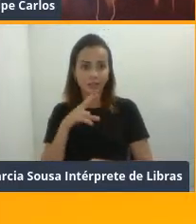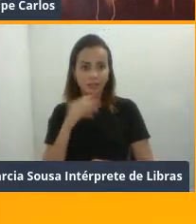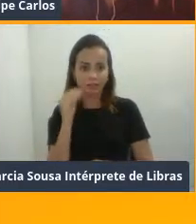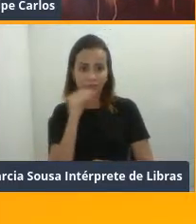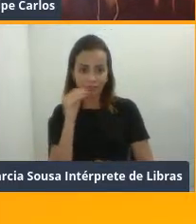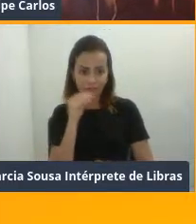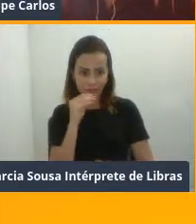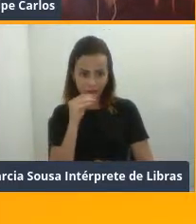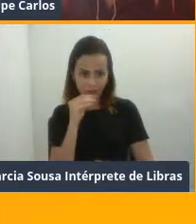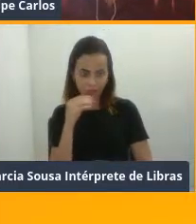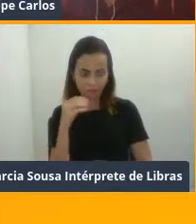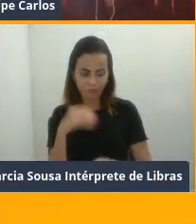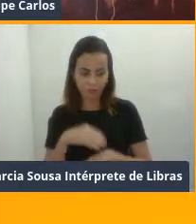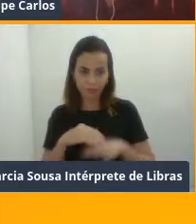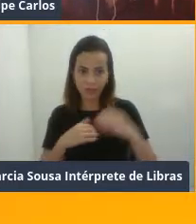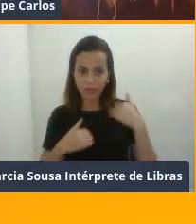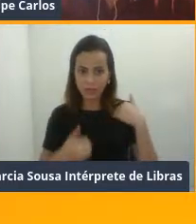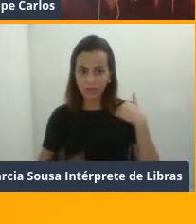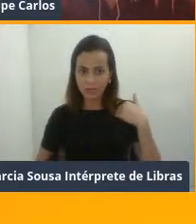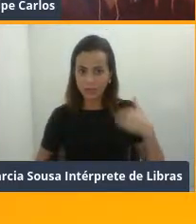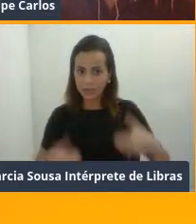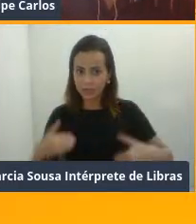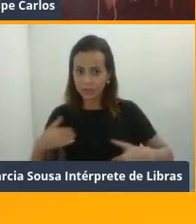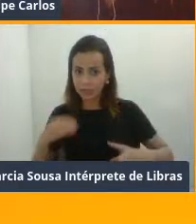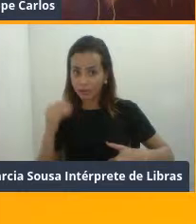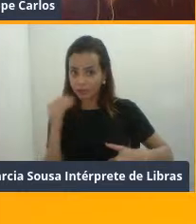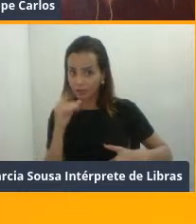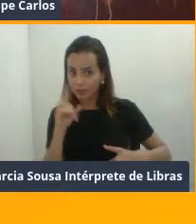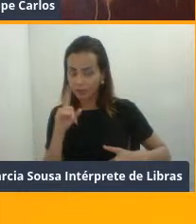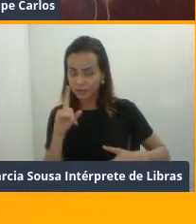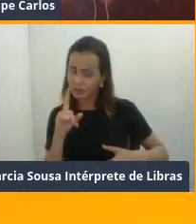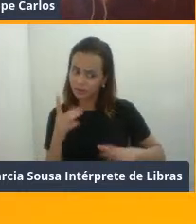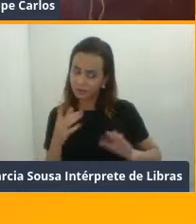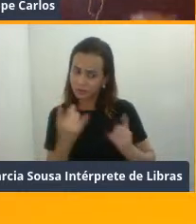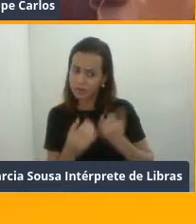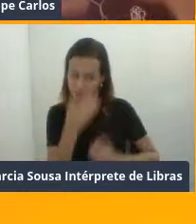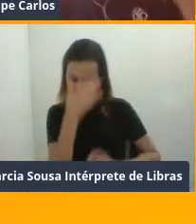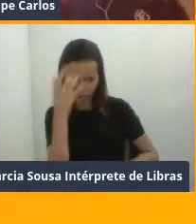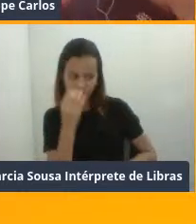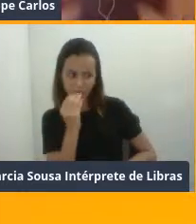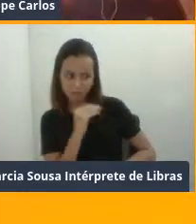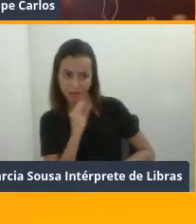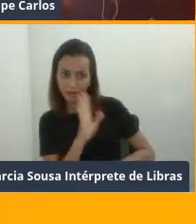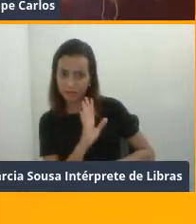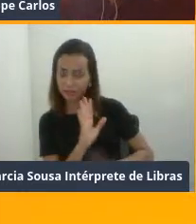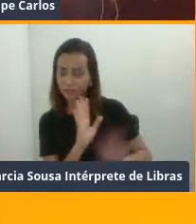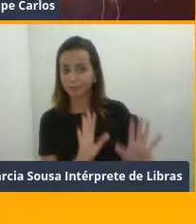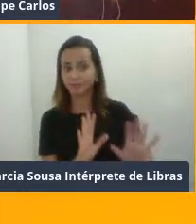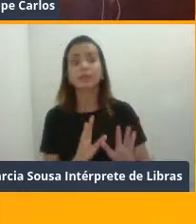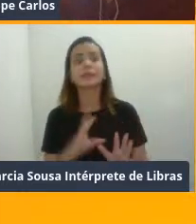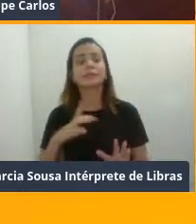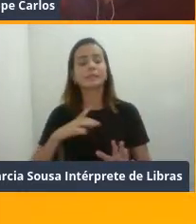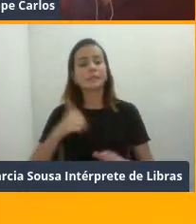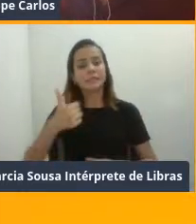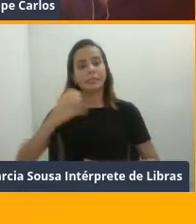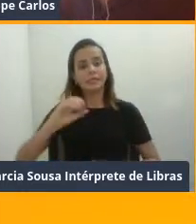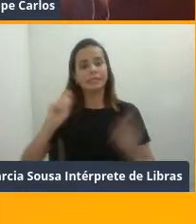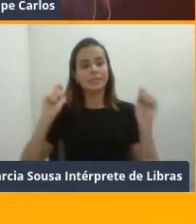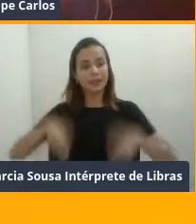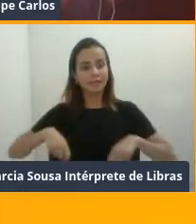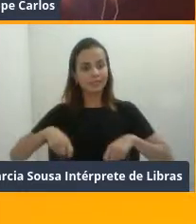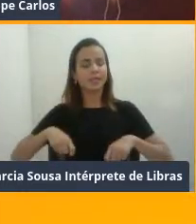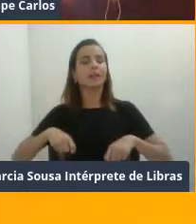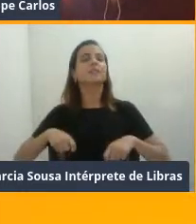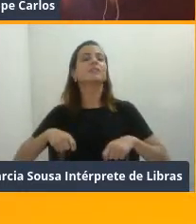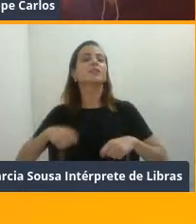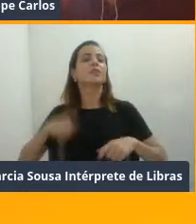você não tem ponto fraco, você é forte. Se você tem ponto fraco, você é fraco, certo? Então, dez capacidades são trabalhadas com CrossFit.